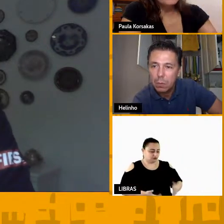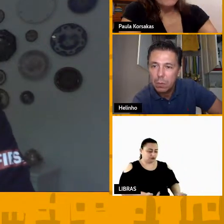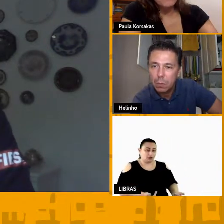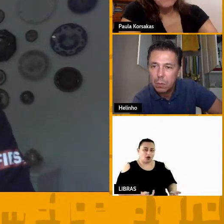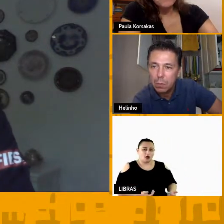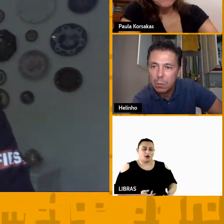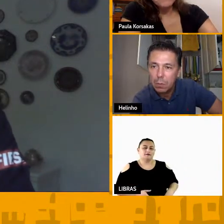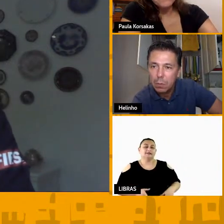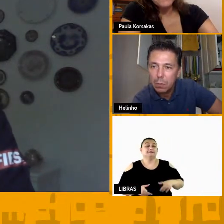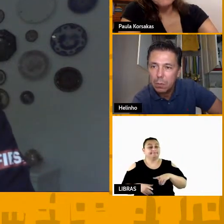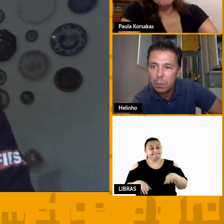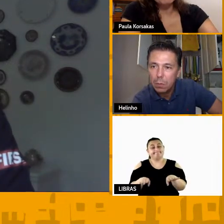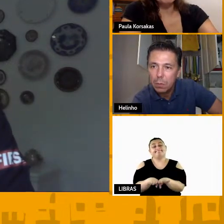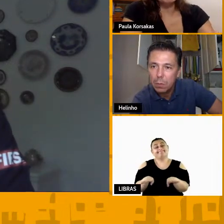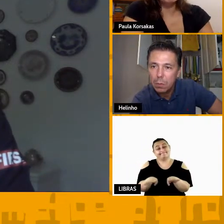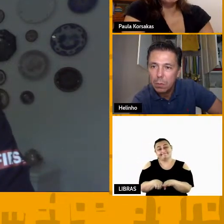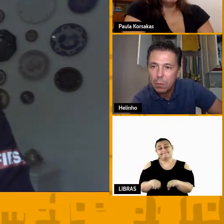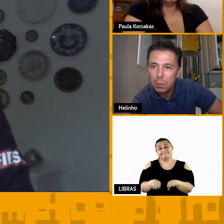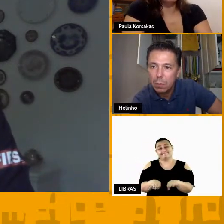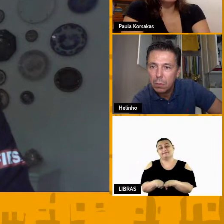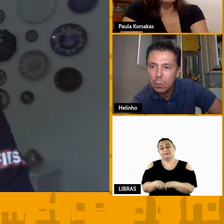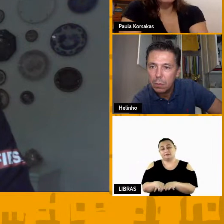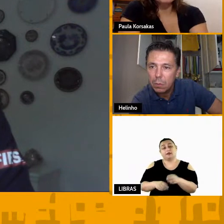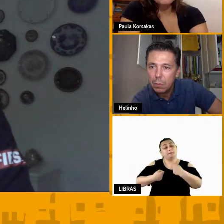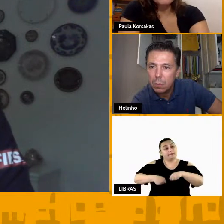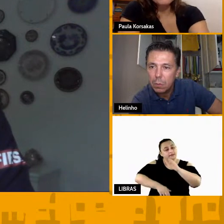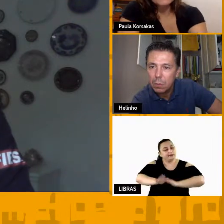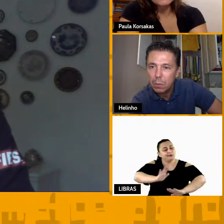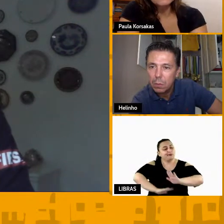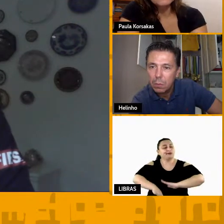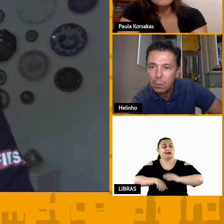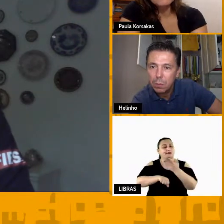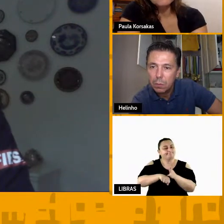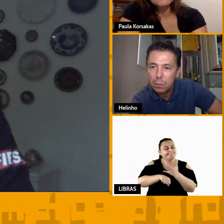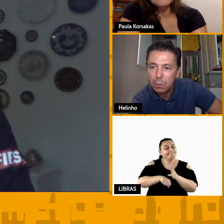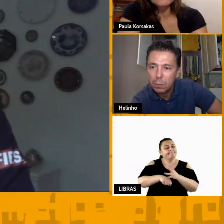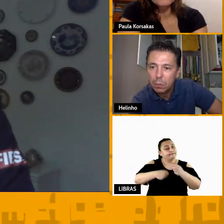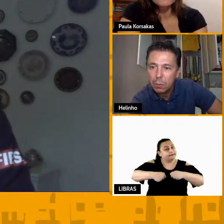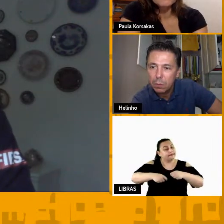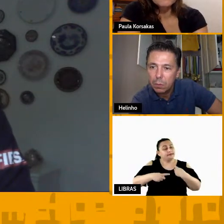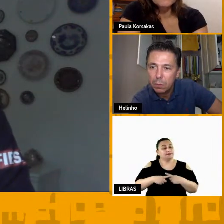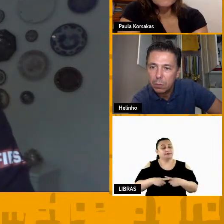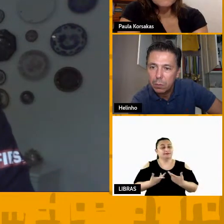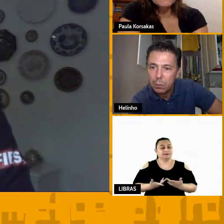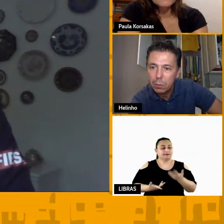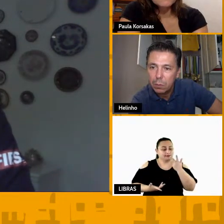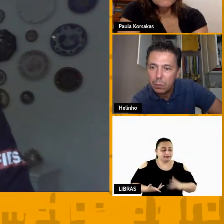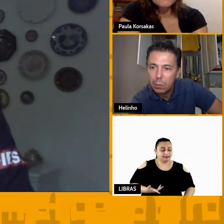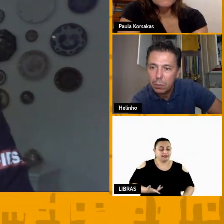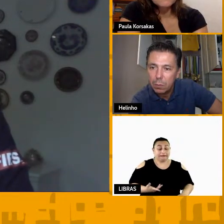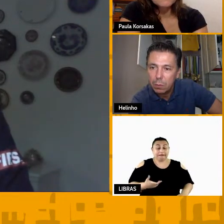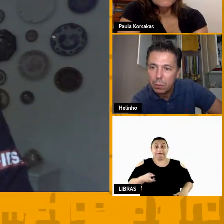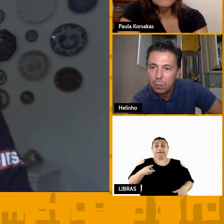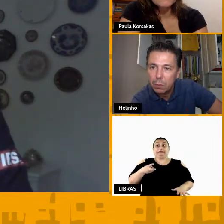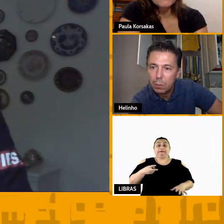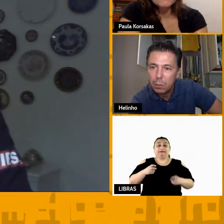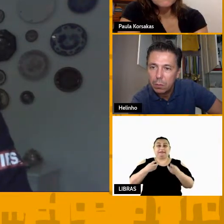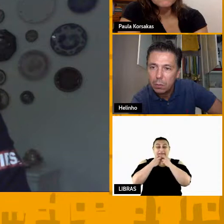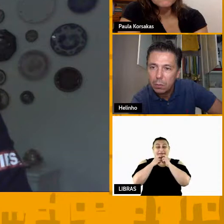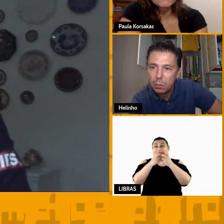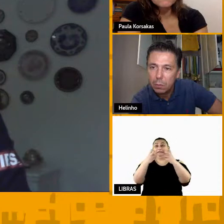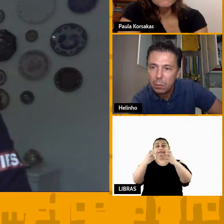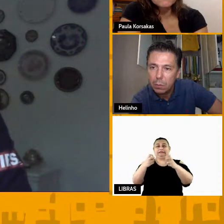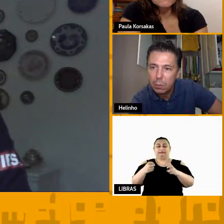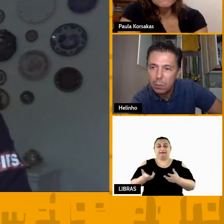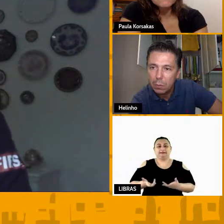formação eu acho que também é um cuidado que todo treinador deve ter muitas vezes o grito quando você